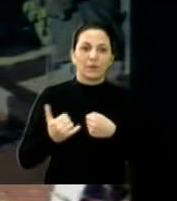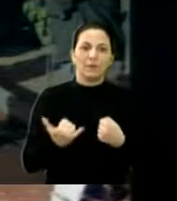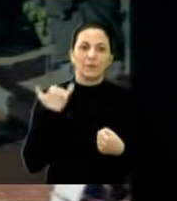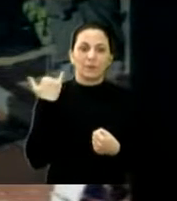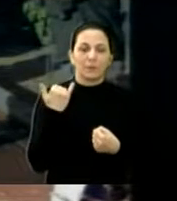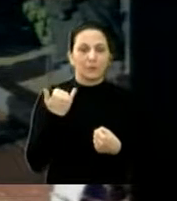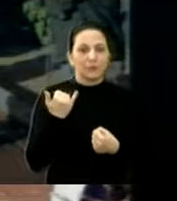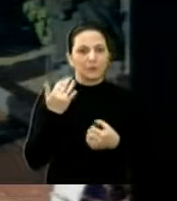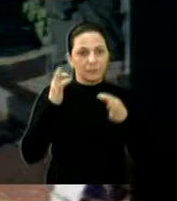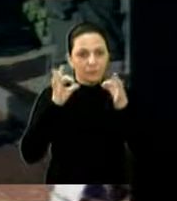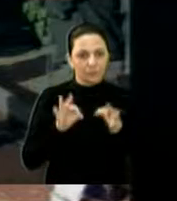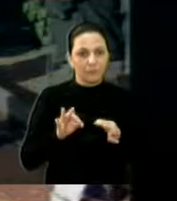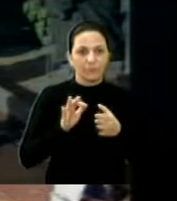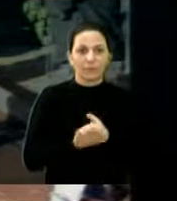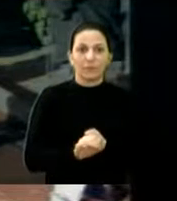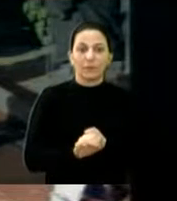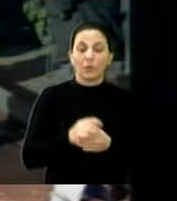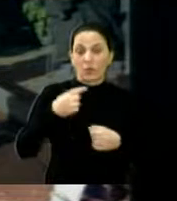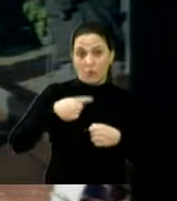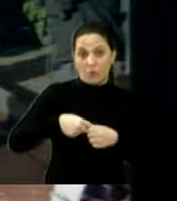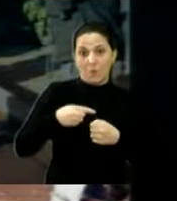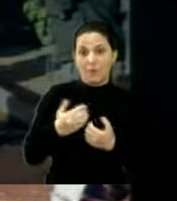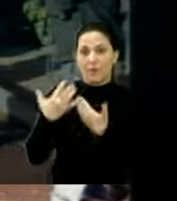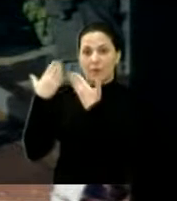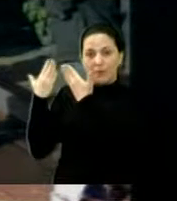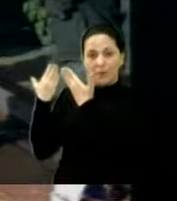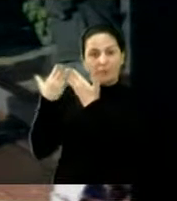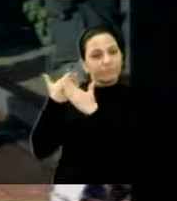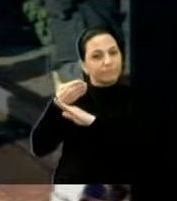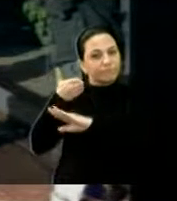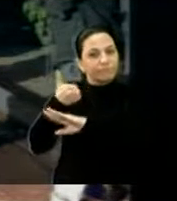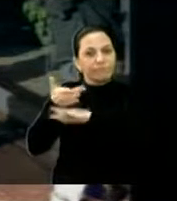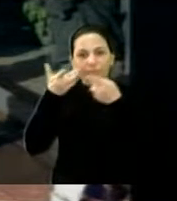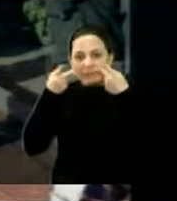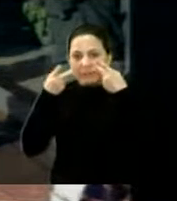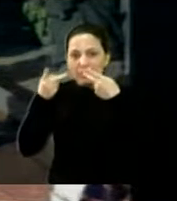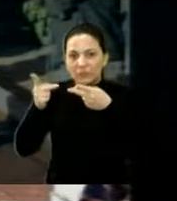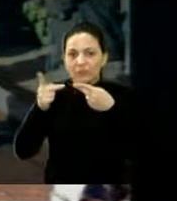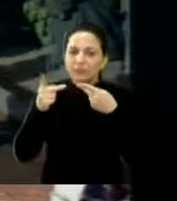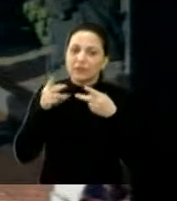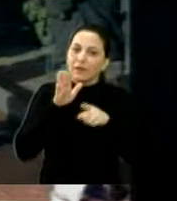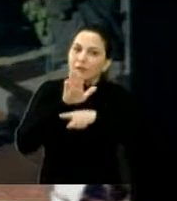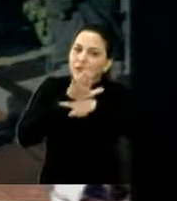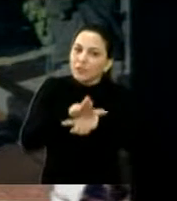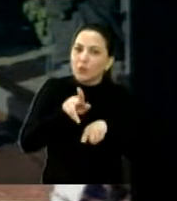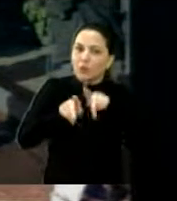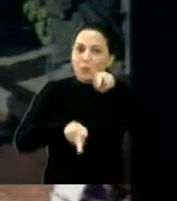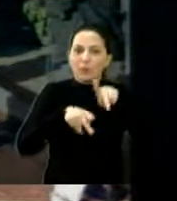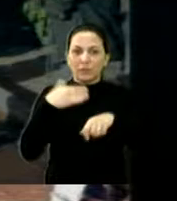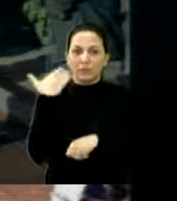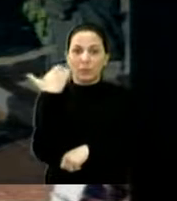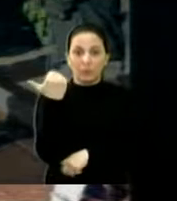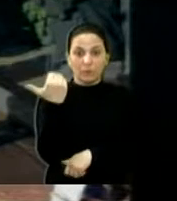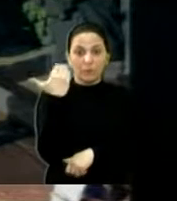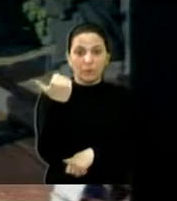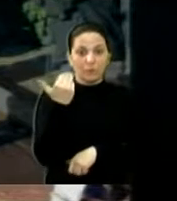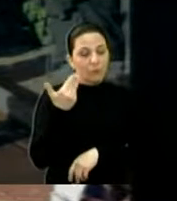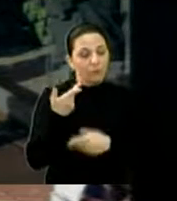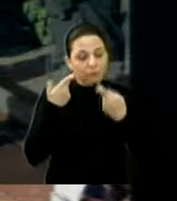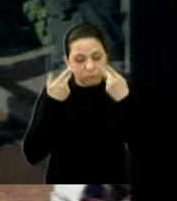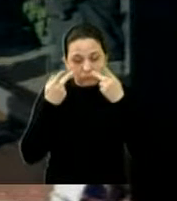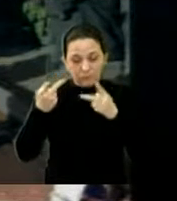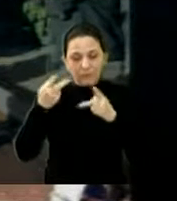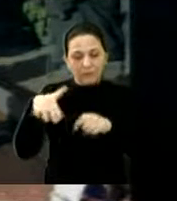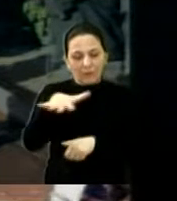Aí eu estava aí na Água dos Paiol, sobre as demandas também, a população convidou eu para ir lá, os